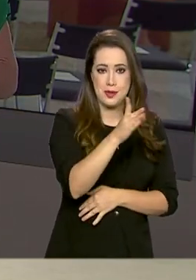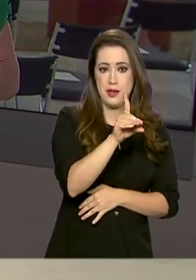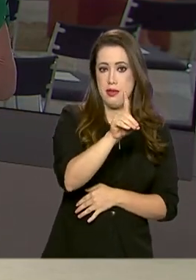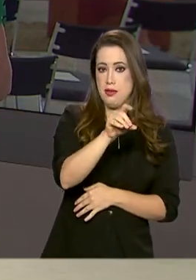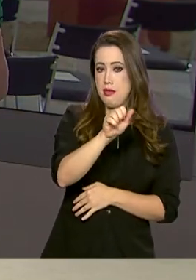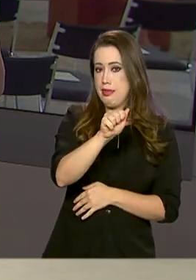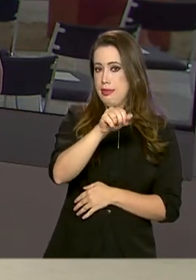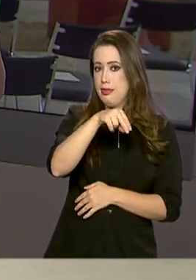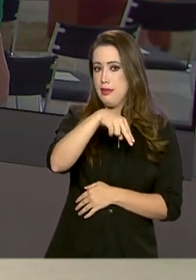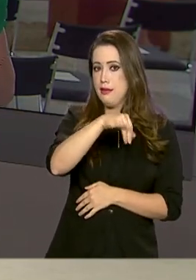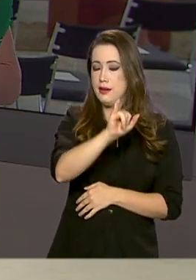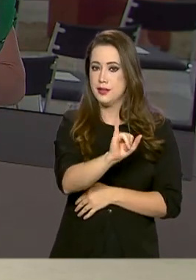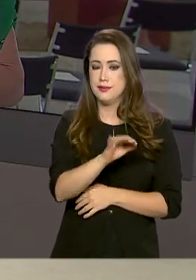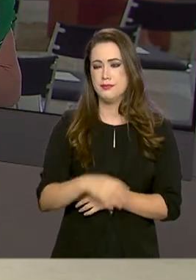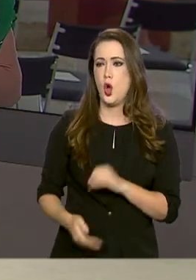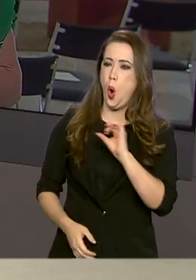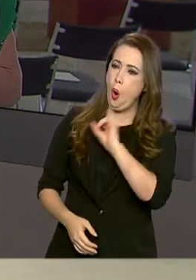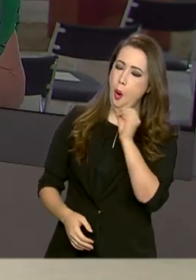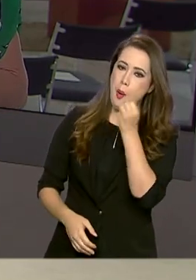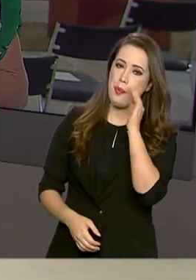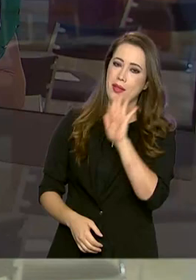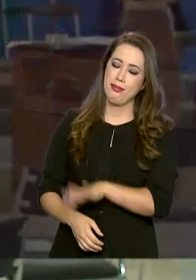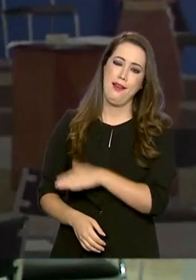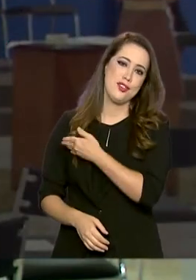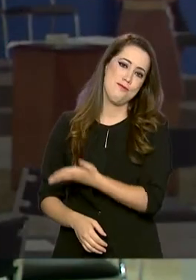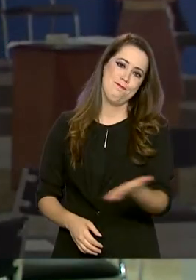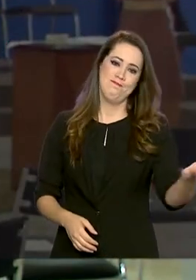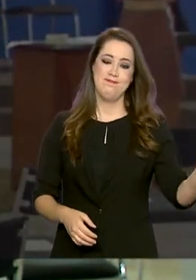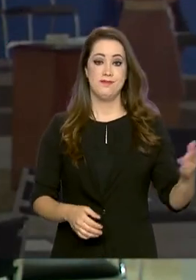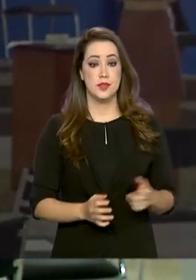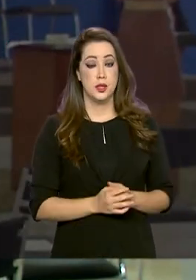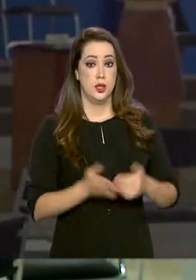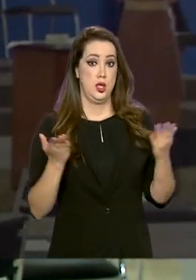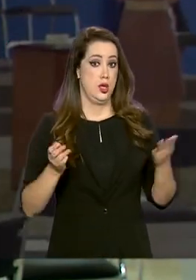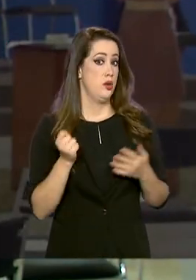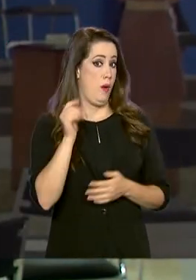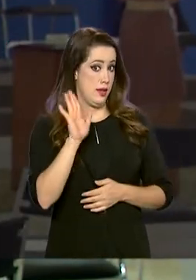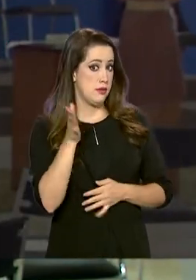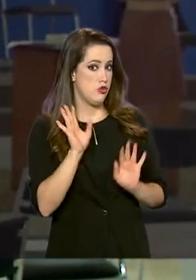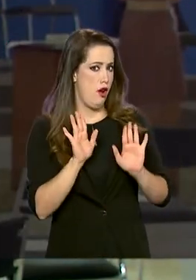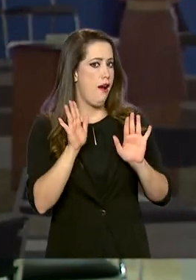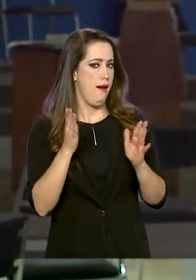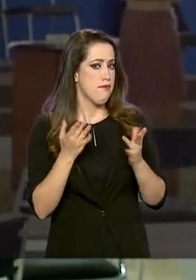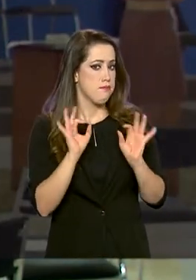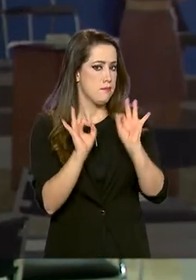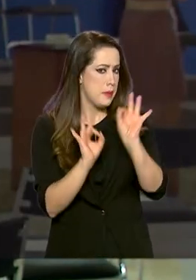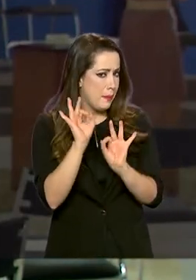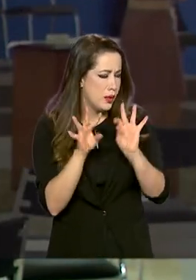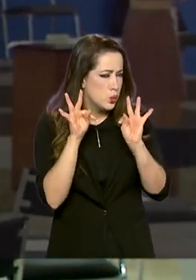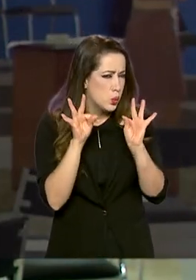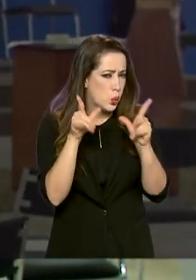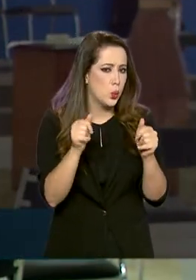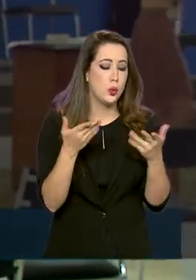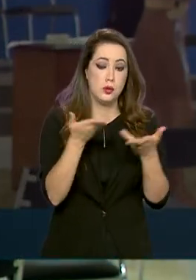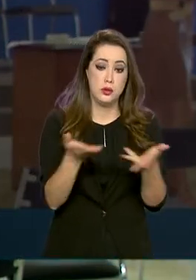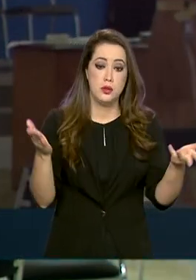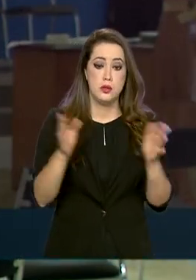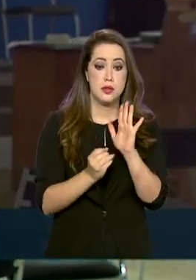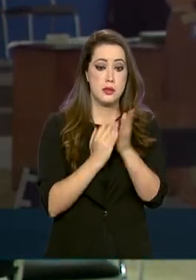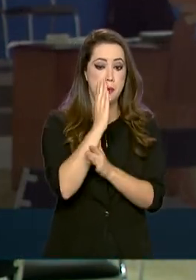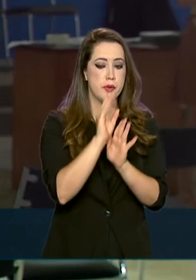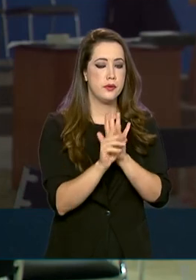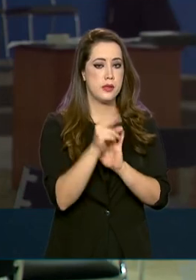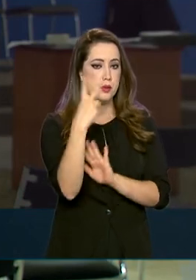você. Oi Roberto, boa tarde para você, boa tarde a todos. Olha, já está quase tudo pronto aqui para a cerimônia de sanção dessas duas MPs pelo